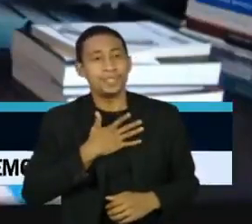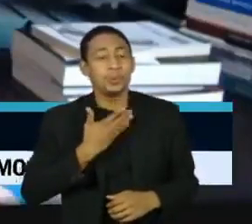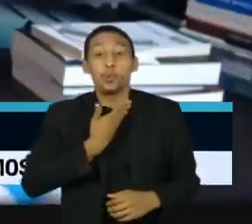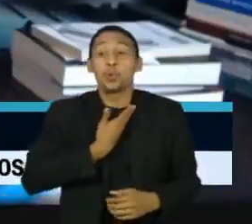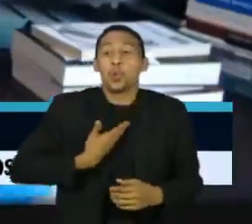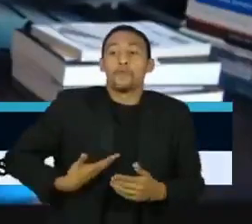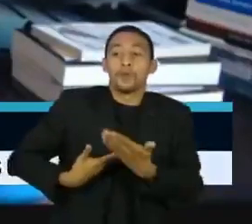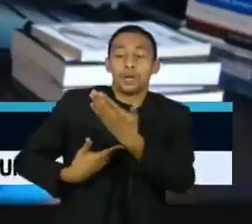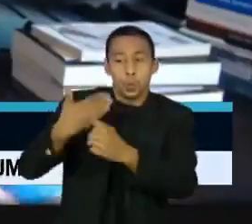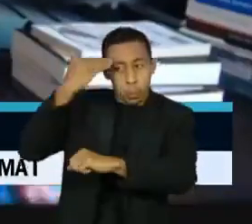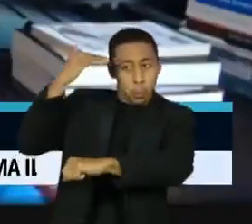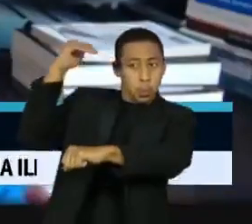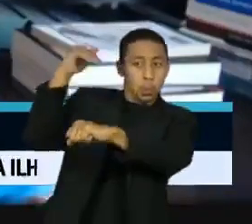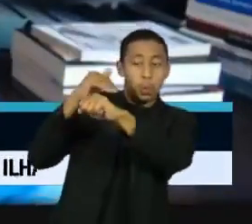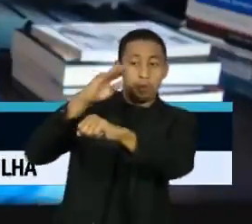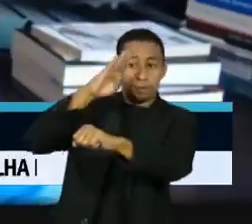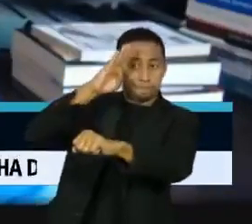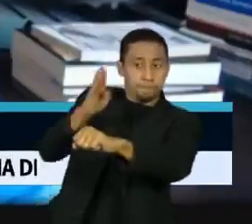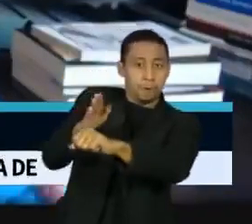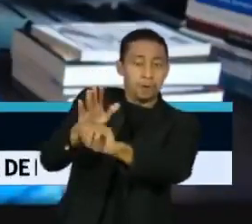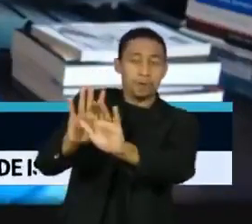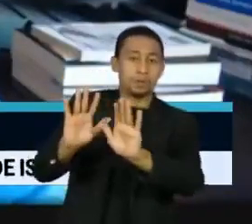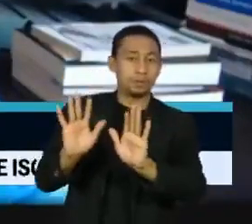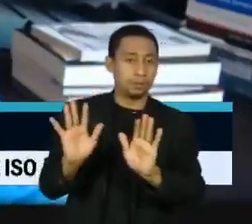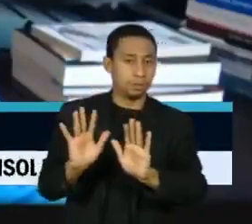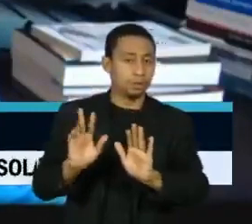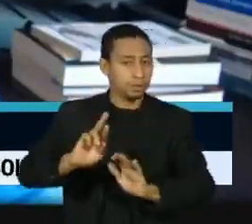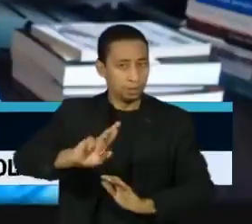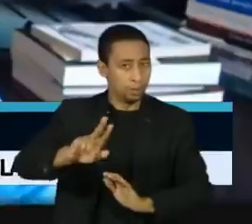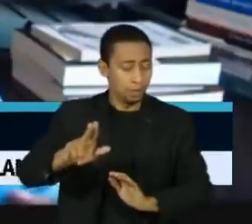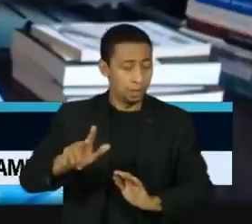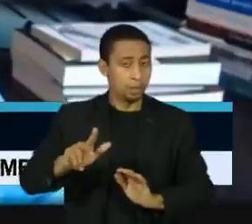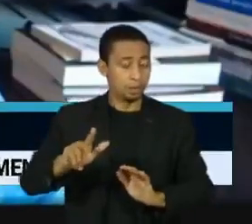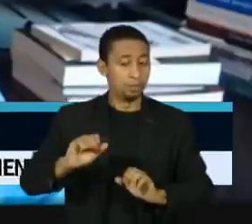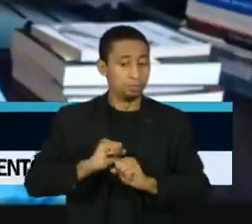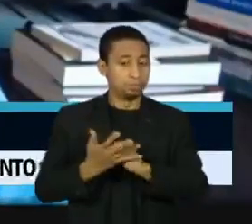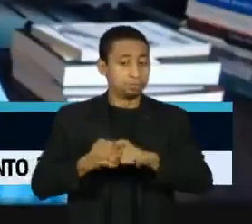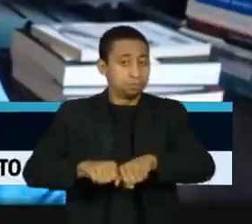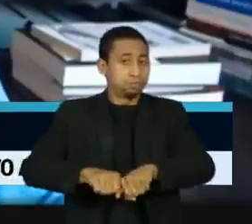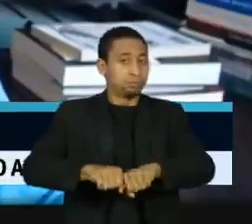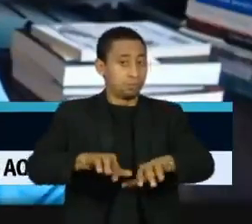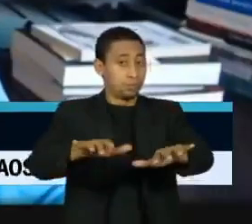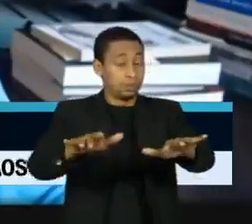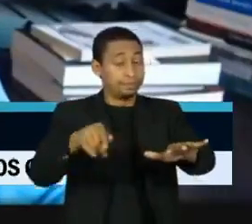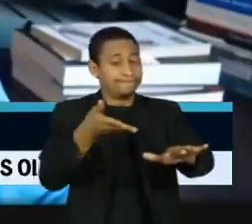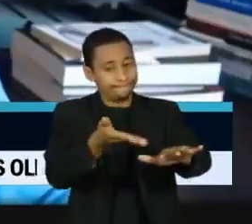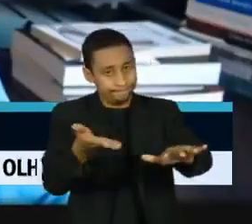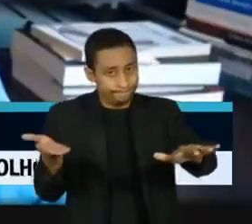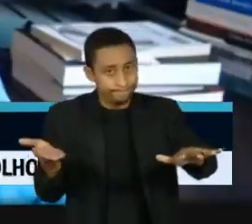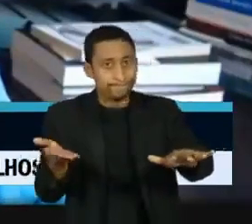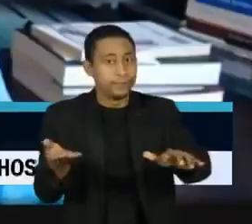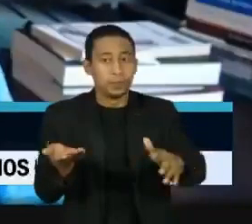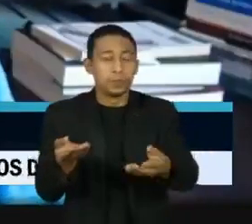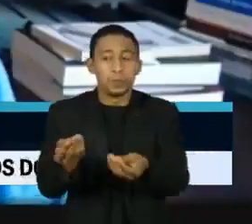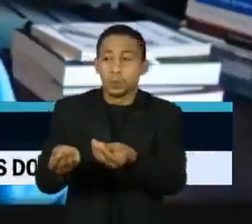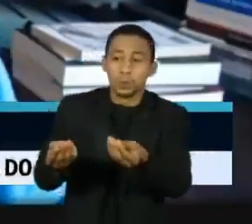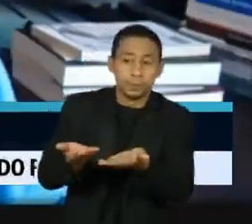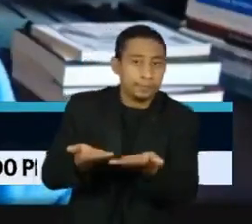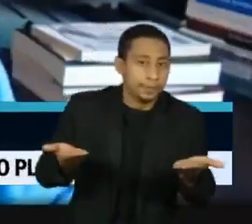responsável direto por essas questões de saúde pública, ninguém é capaz de